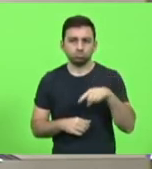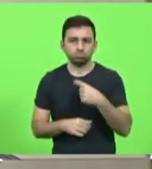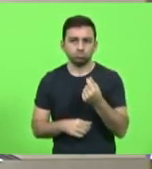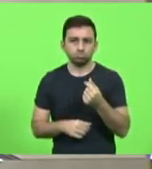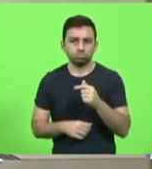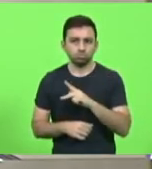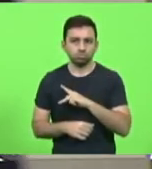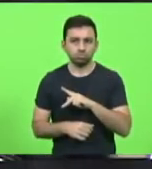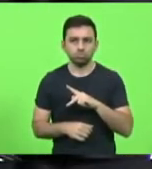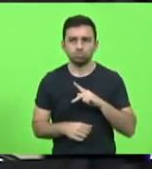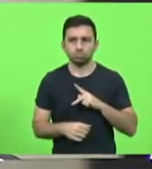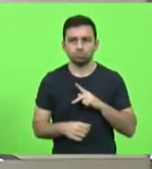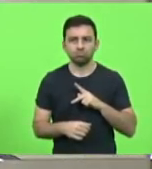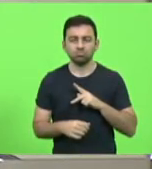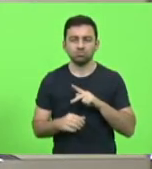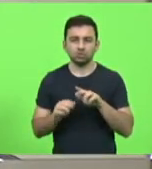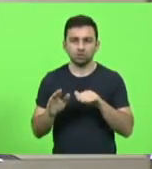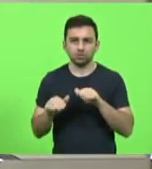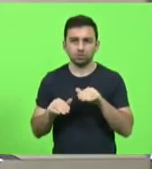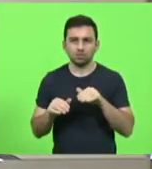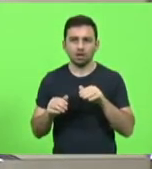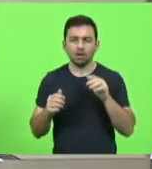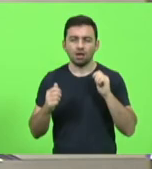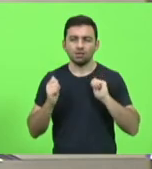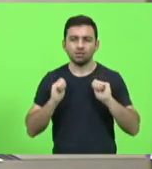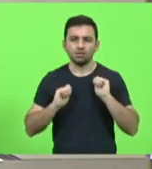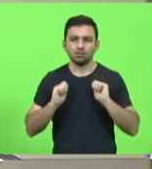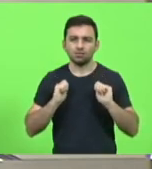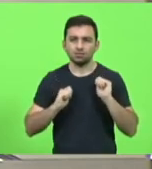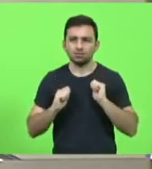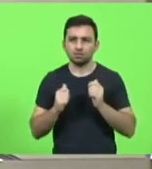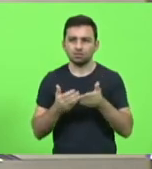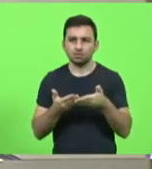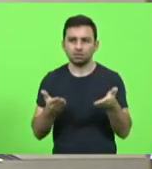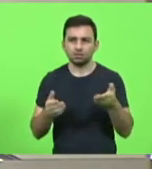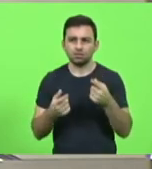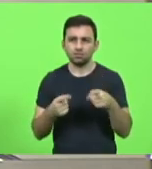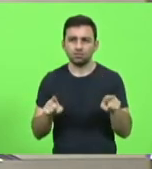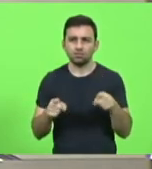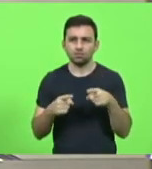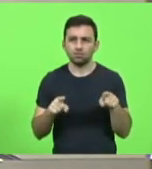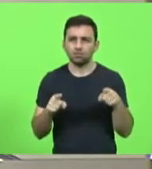para a contratação de artistas que, em suas músicas,